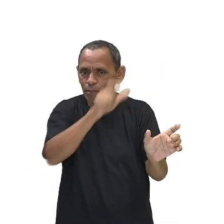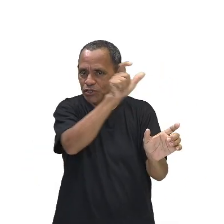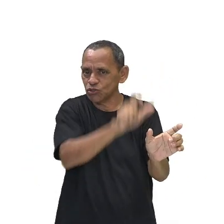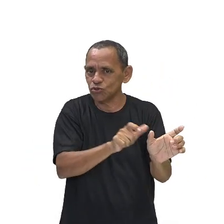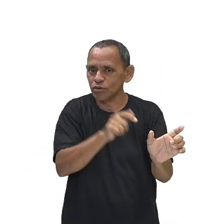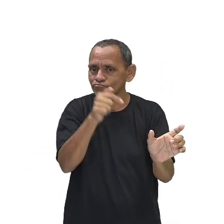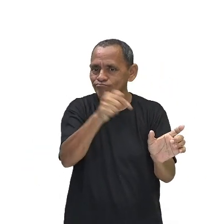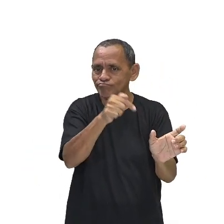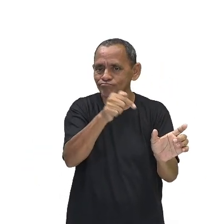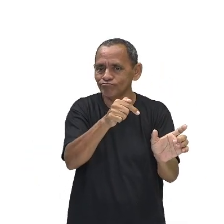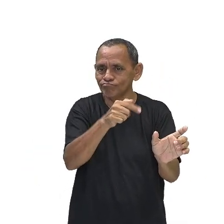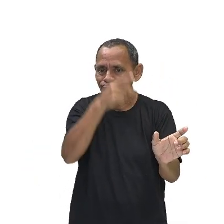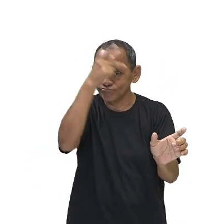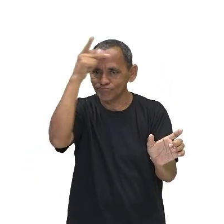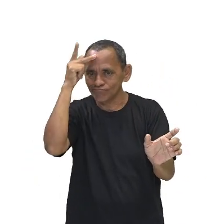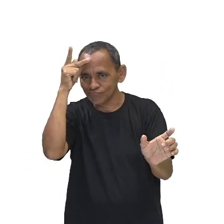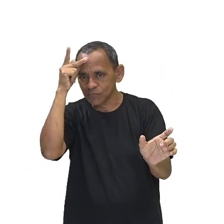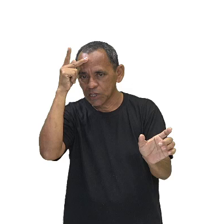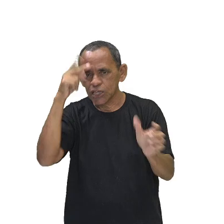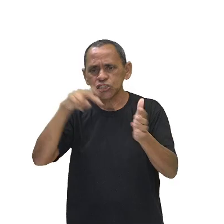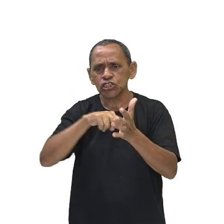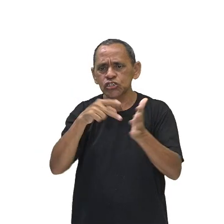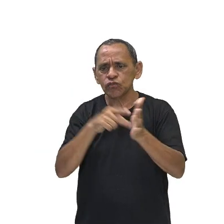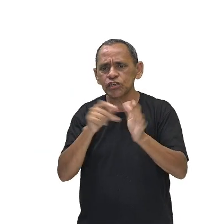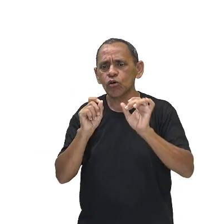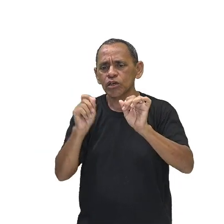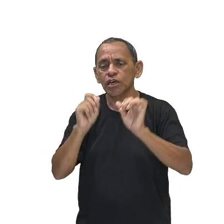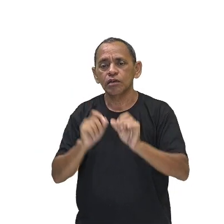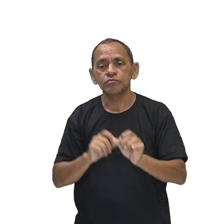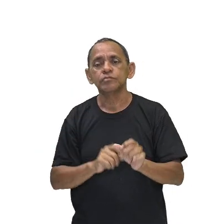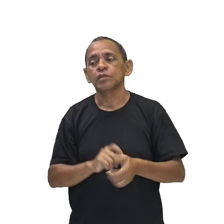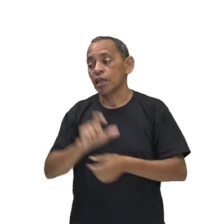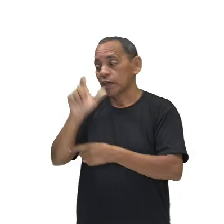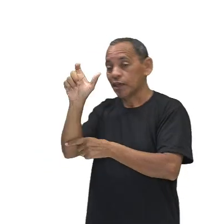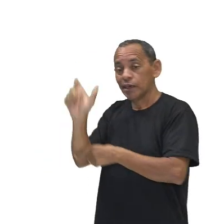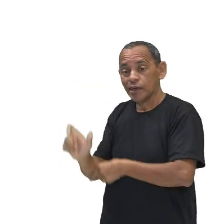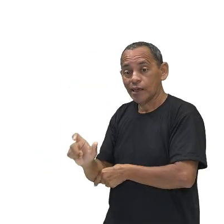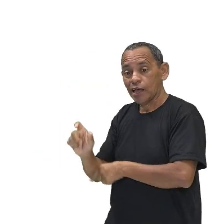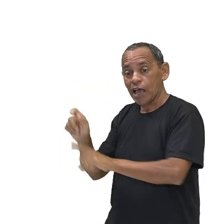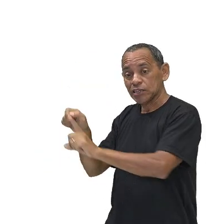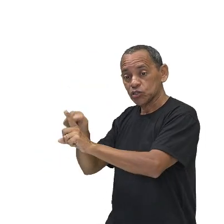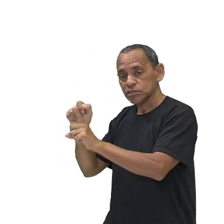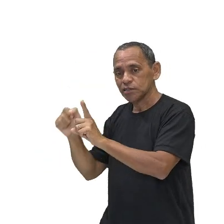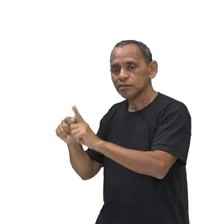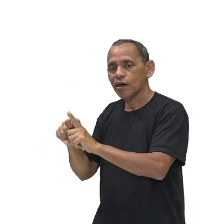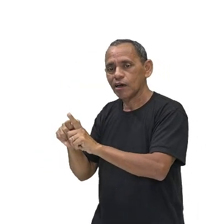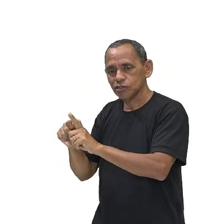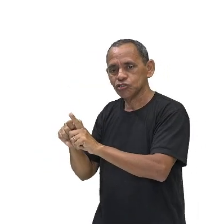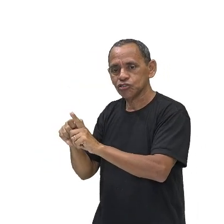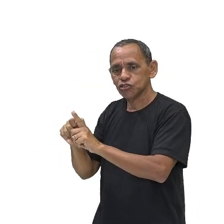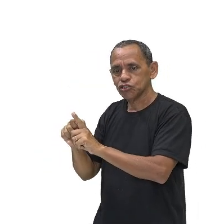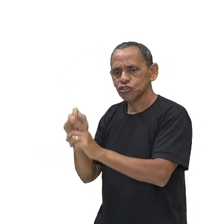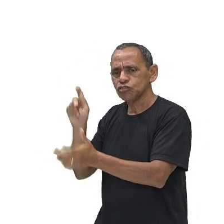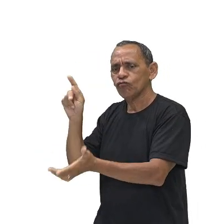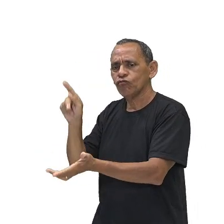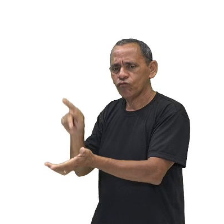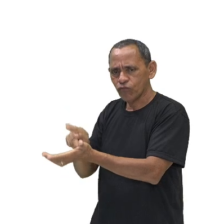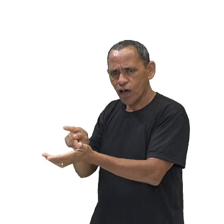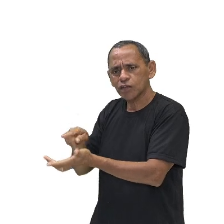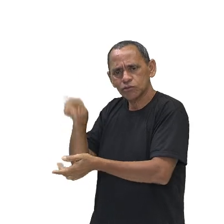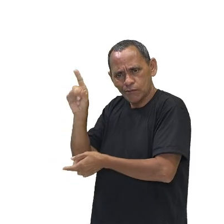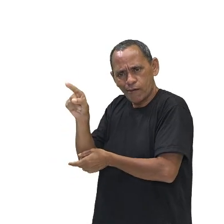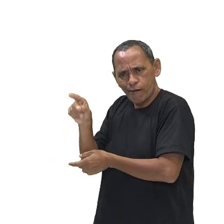significa isso? Significa dizer que a sociedade só se torna uma realidade pela ação